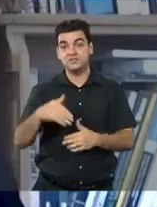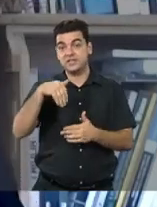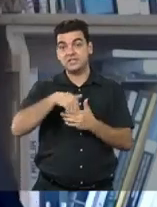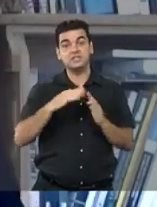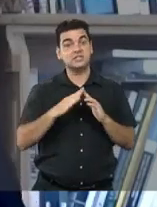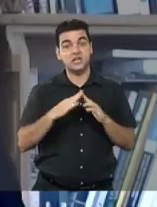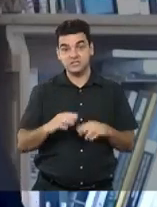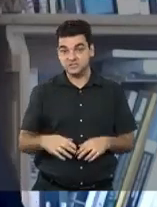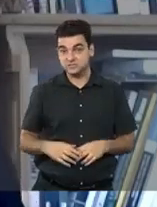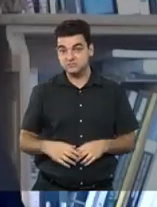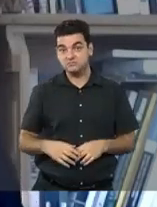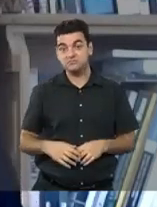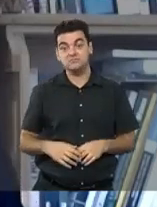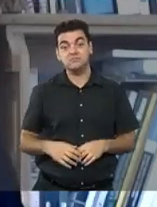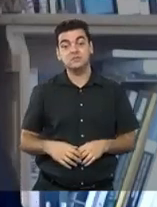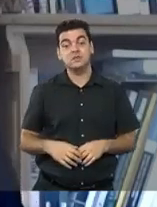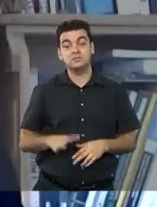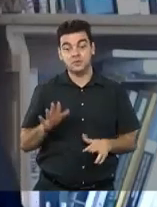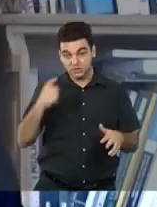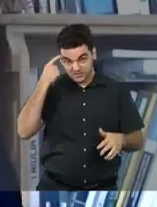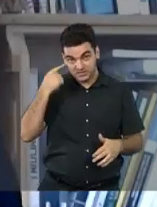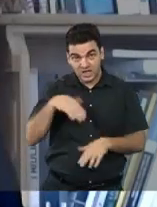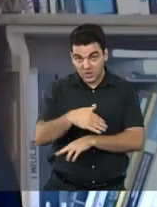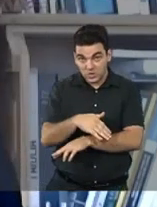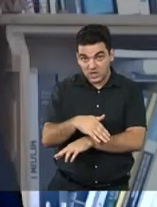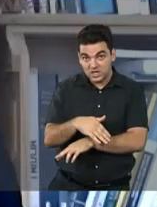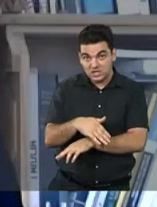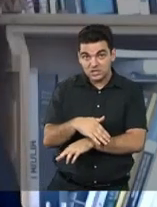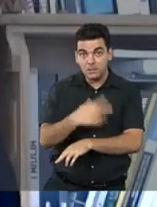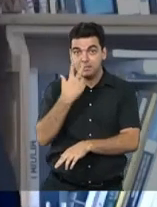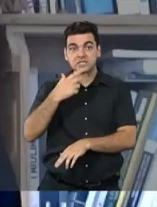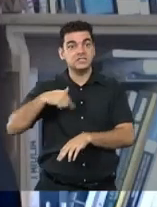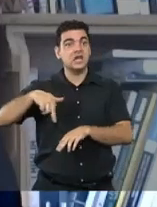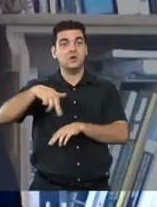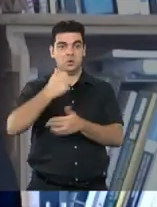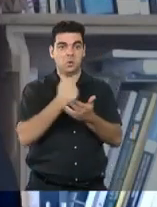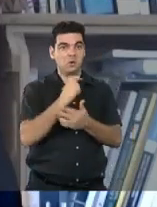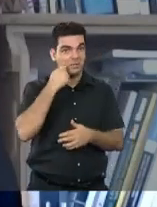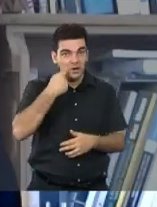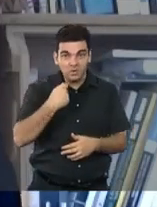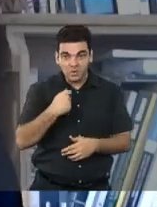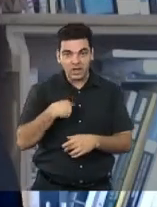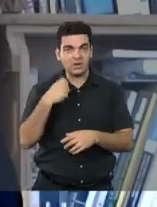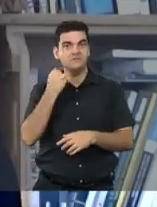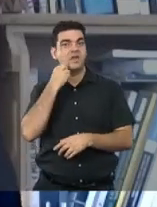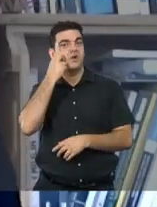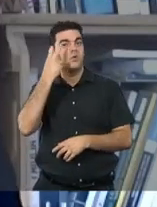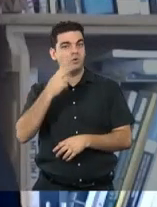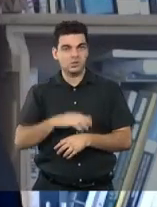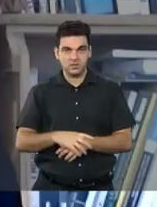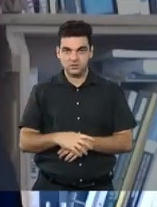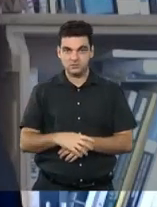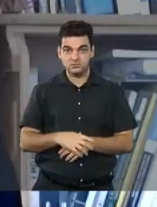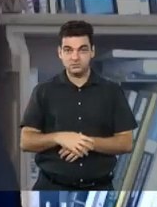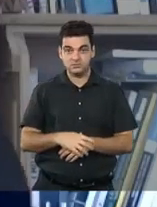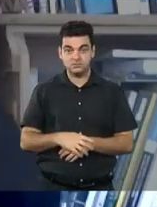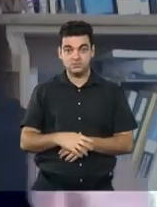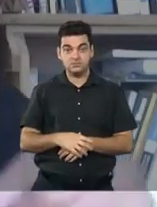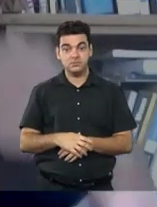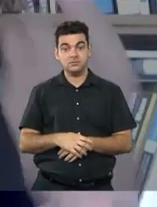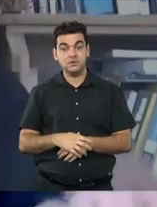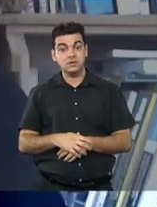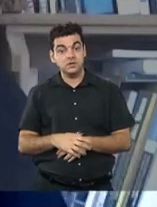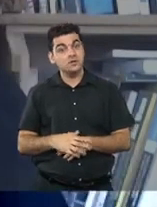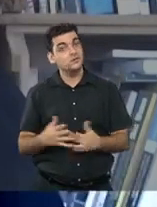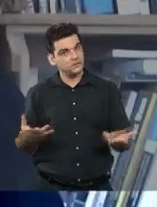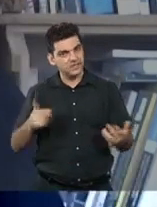direito ao sol nos é dado. Porque dificilmente nós encontramos uma travesti de manhã que eu pôr no pão na padaria. O nos é dado à esquina de madrugada. E